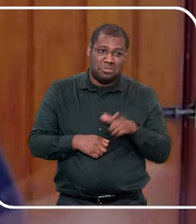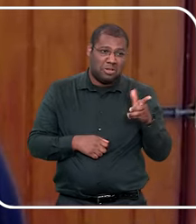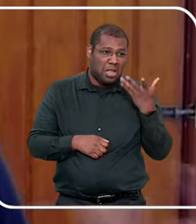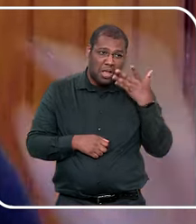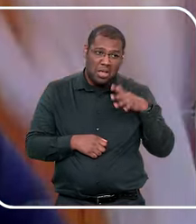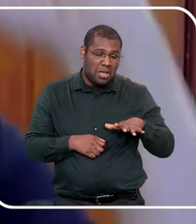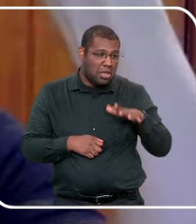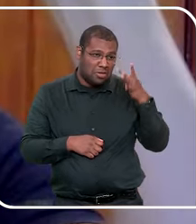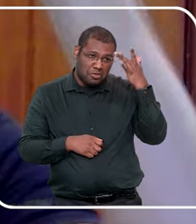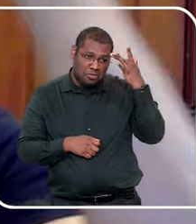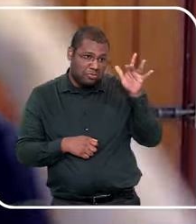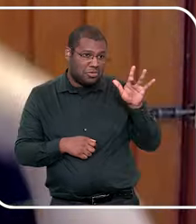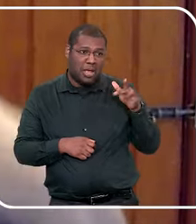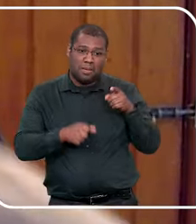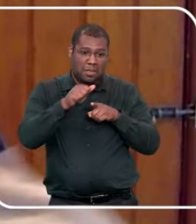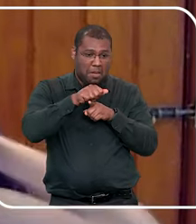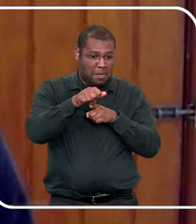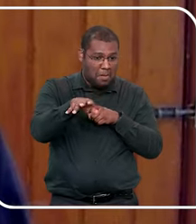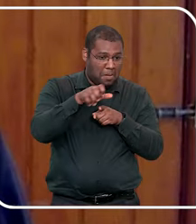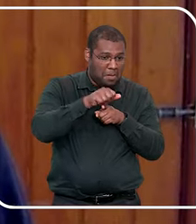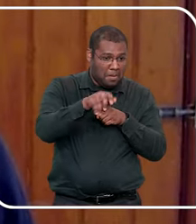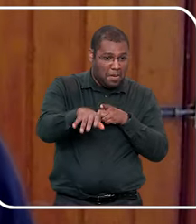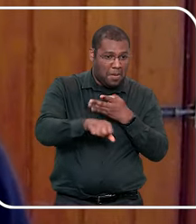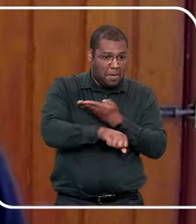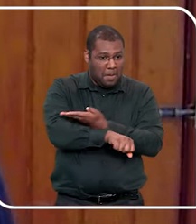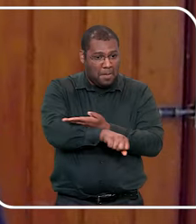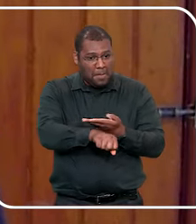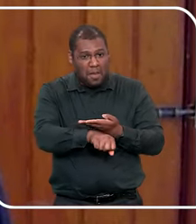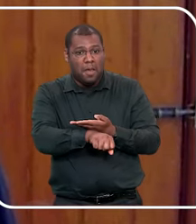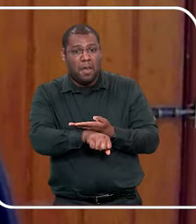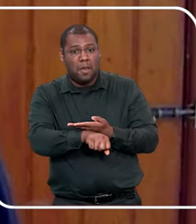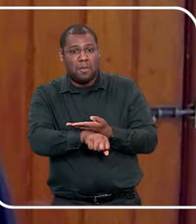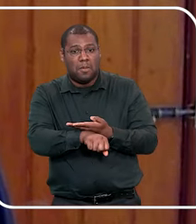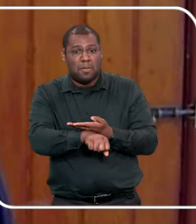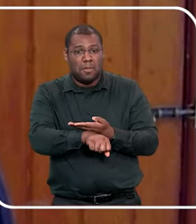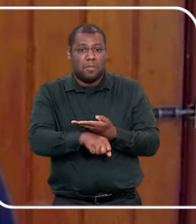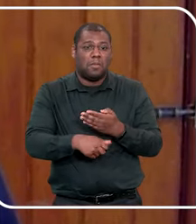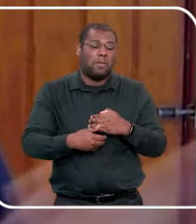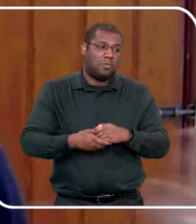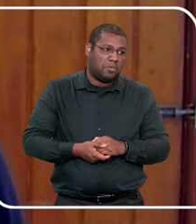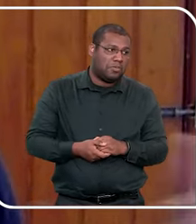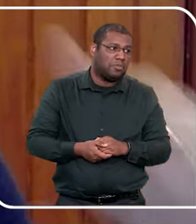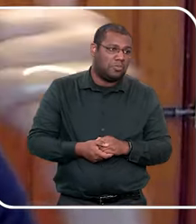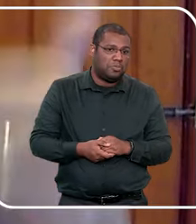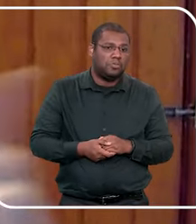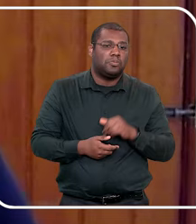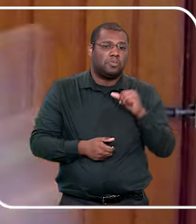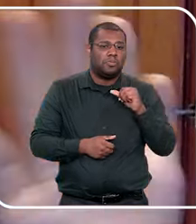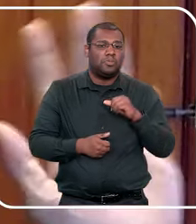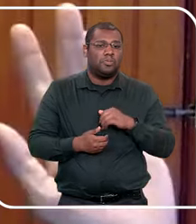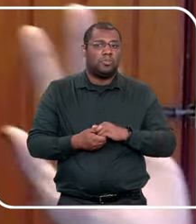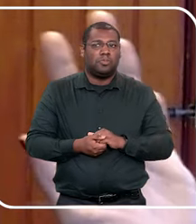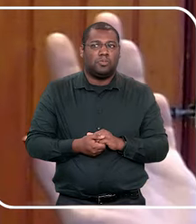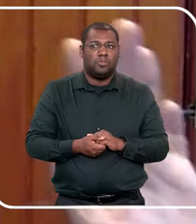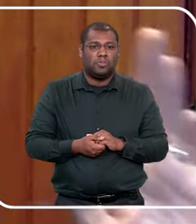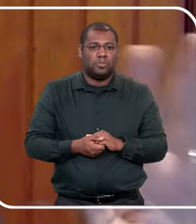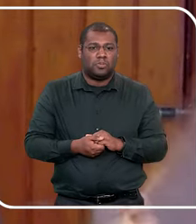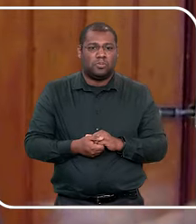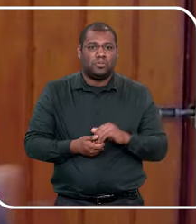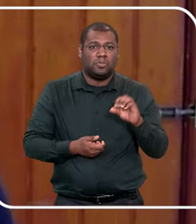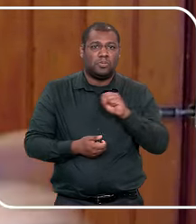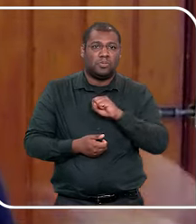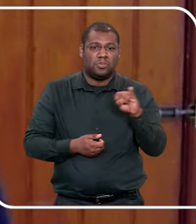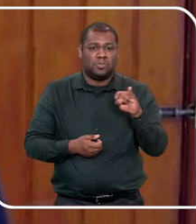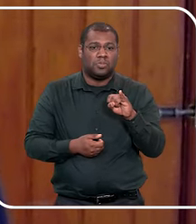teve acesso à pornografia, ela não sabe que, que o esperma é branco, né, se ela falar que é amarelo, opa, menos mal, é xixi,